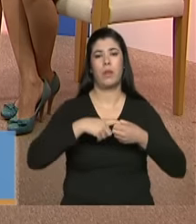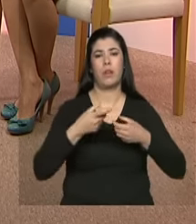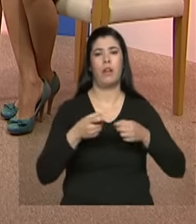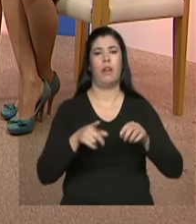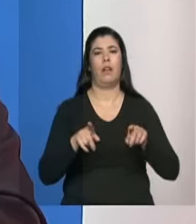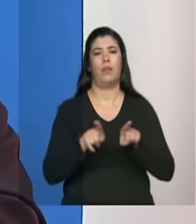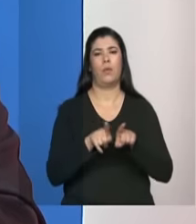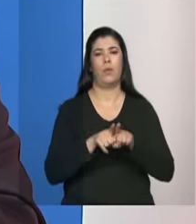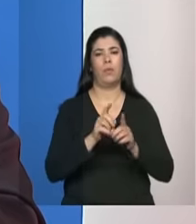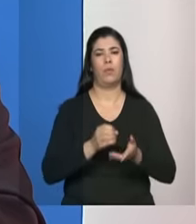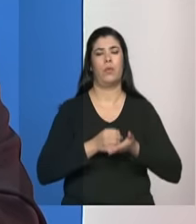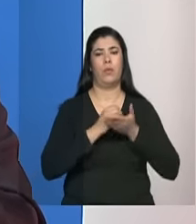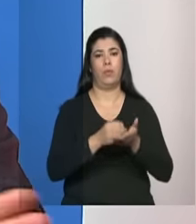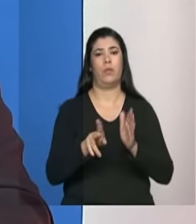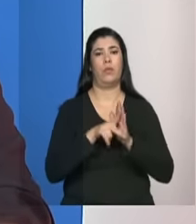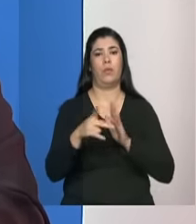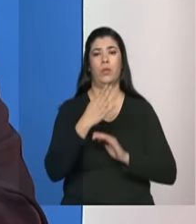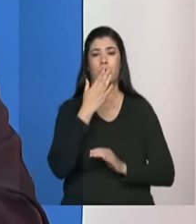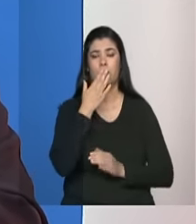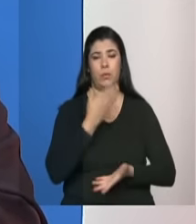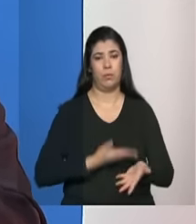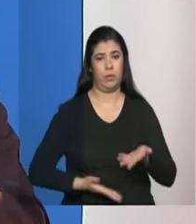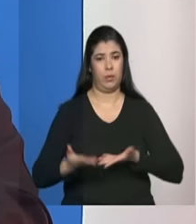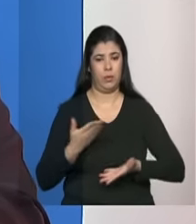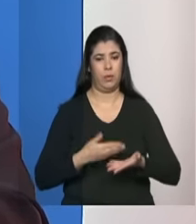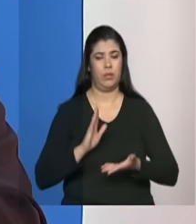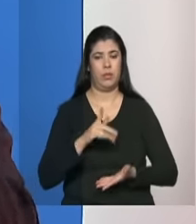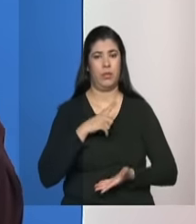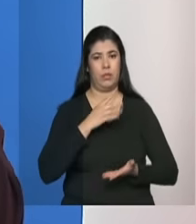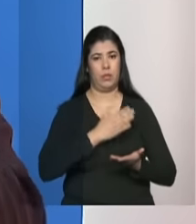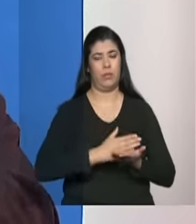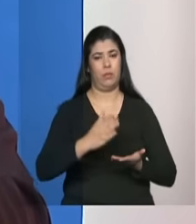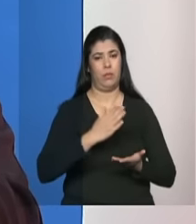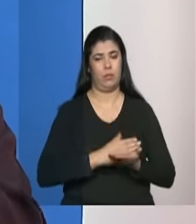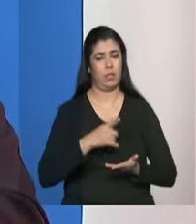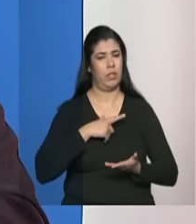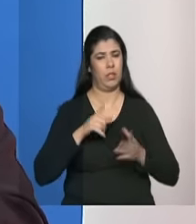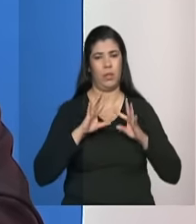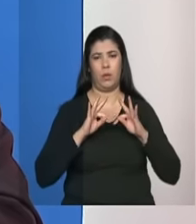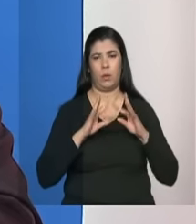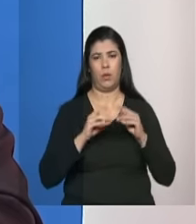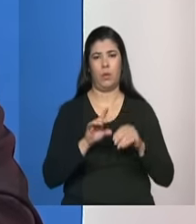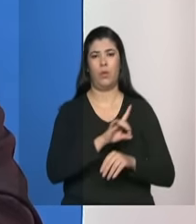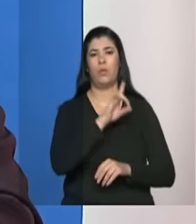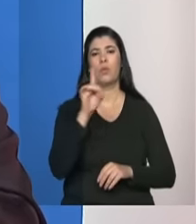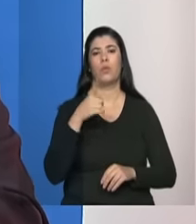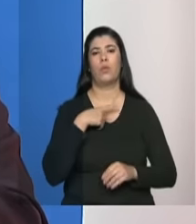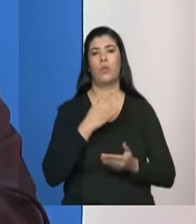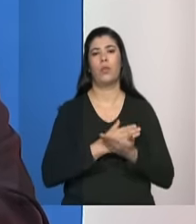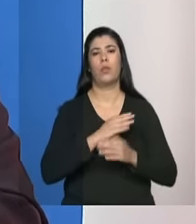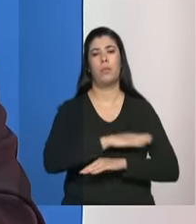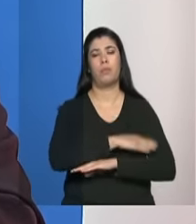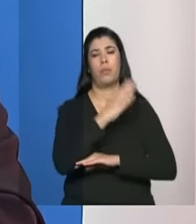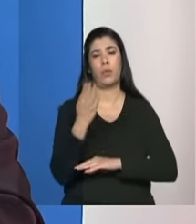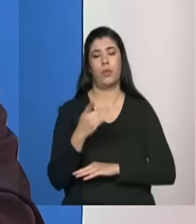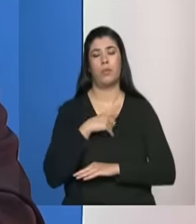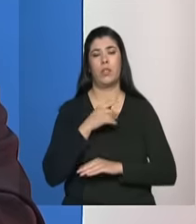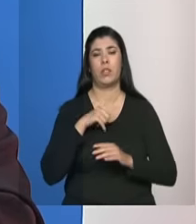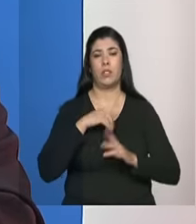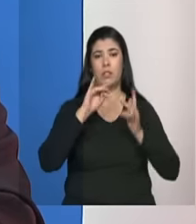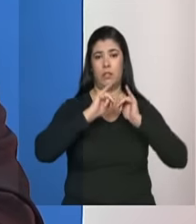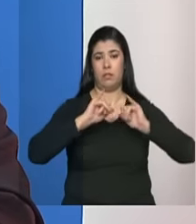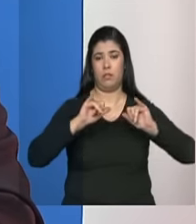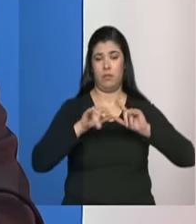ofertas dos serviços que foram executados então desde o começo lá tem todas as datas e todos os períodos nós temos lá as informações